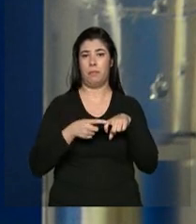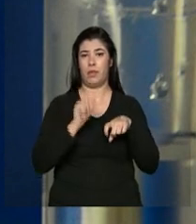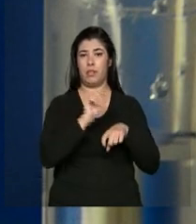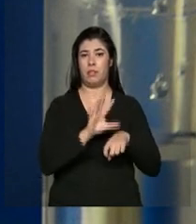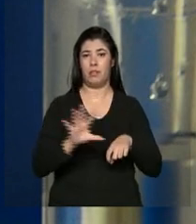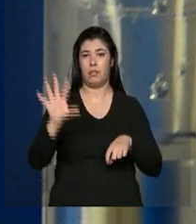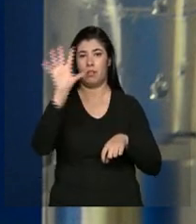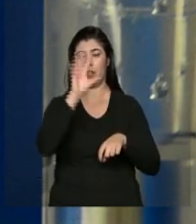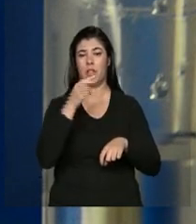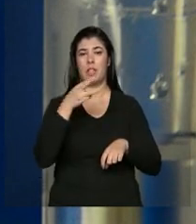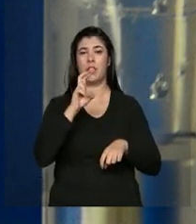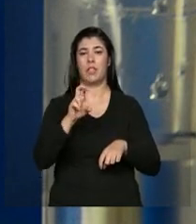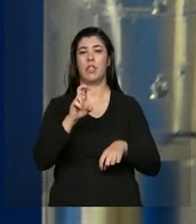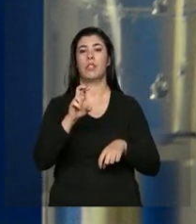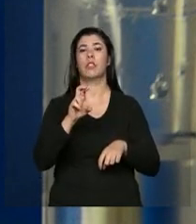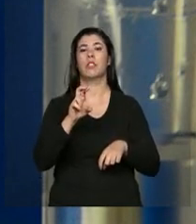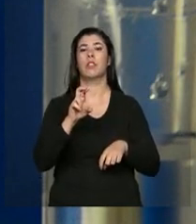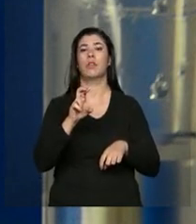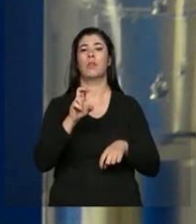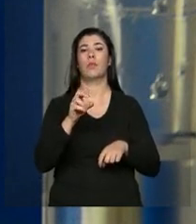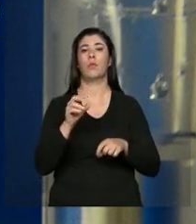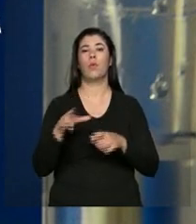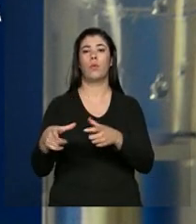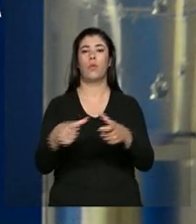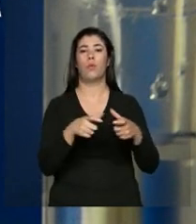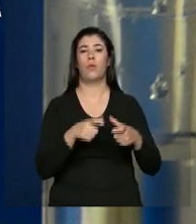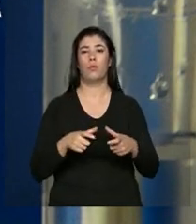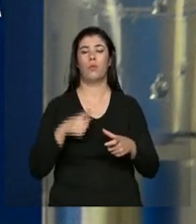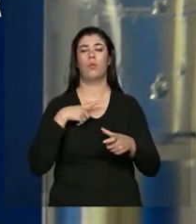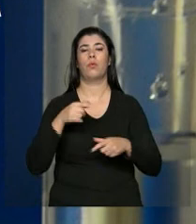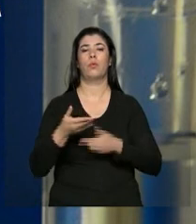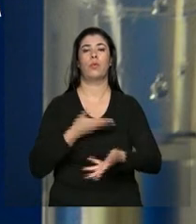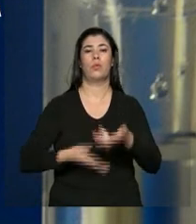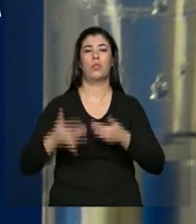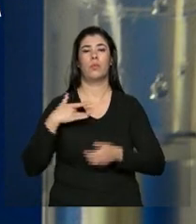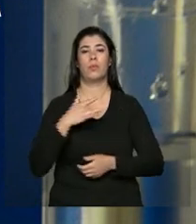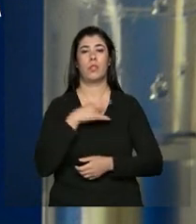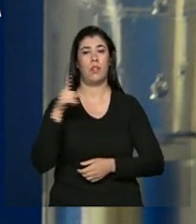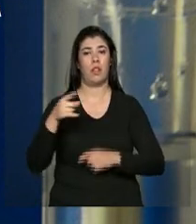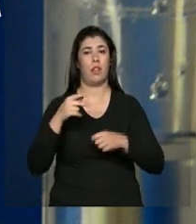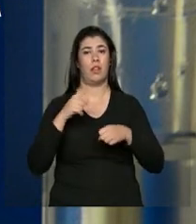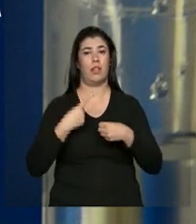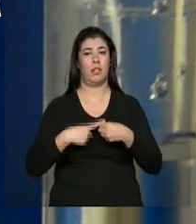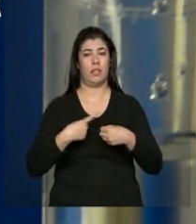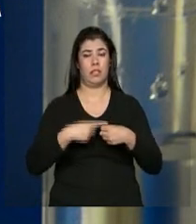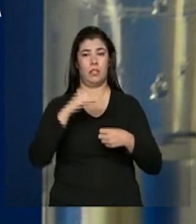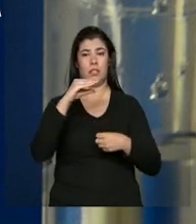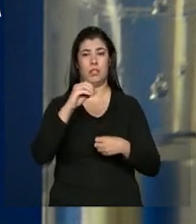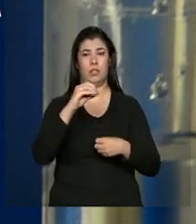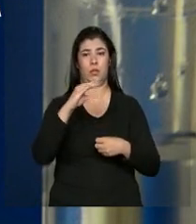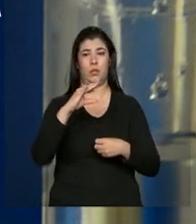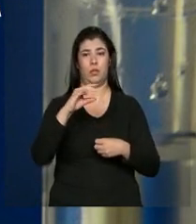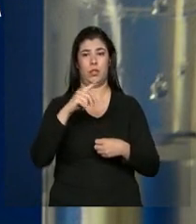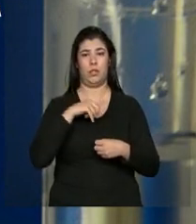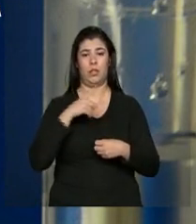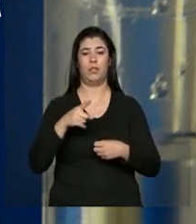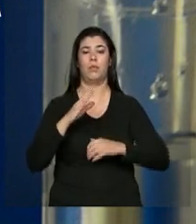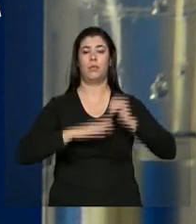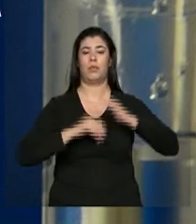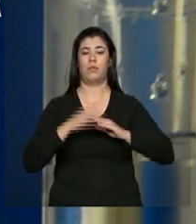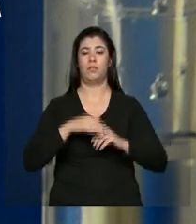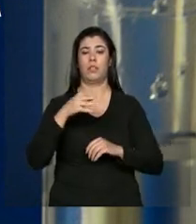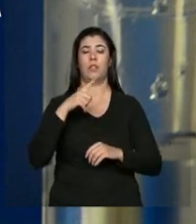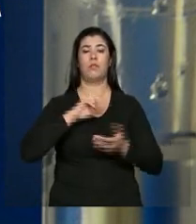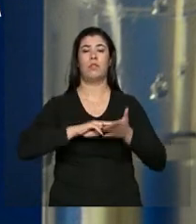básicas de saúde de Osasco na Grande São Paulo. Esses profissionais fazem mais de 40% de todos os atendimentos